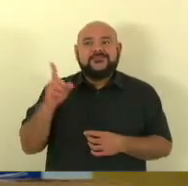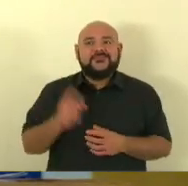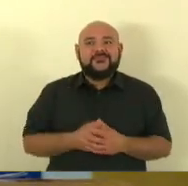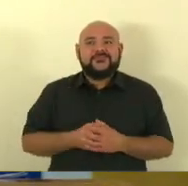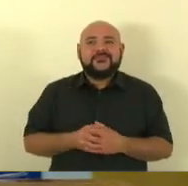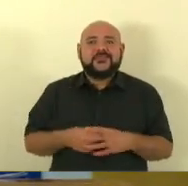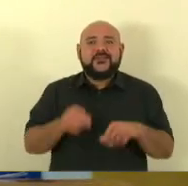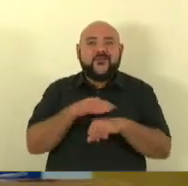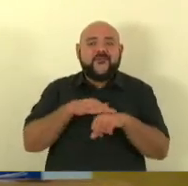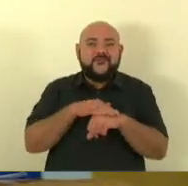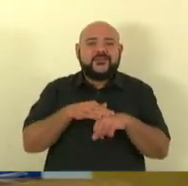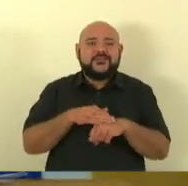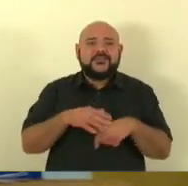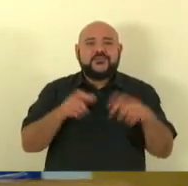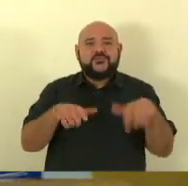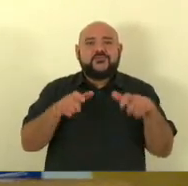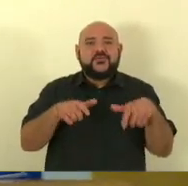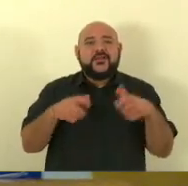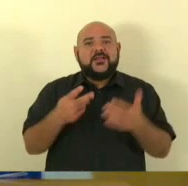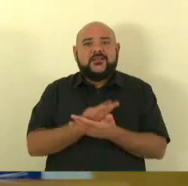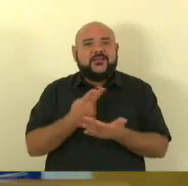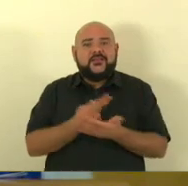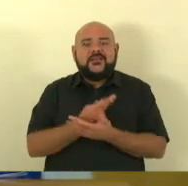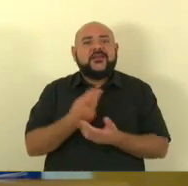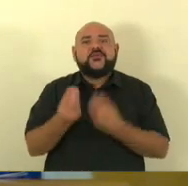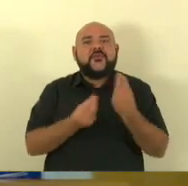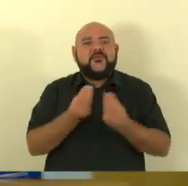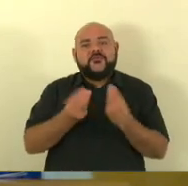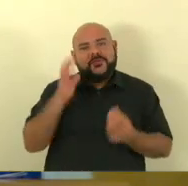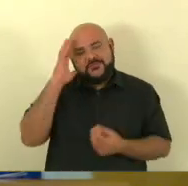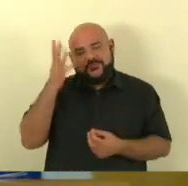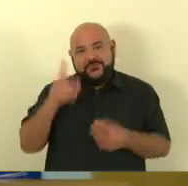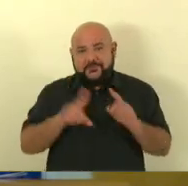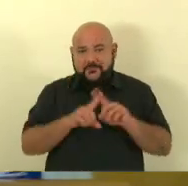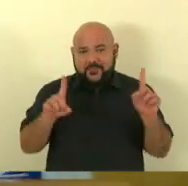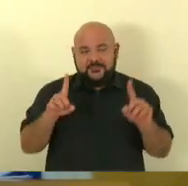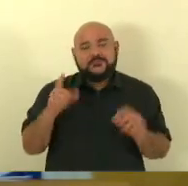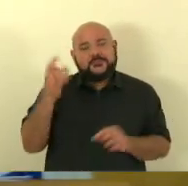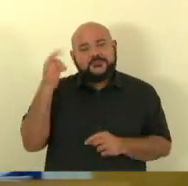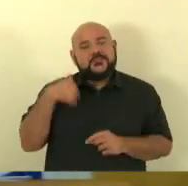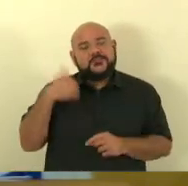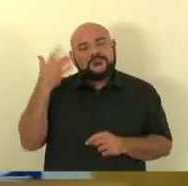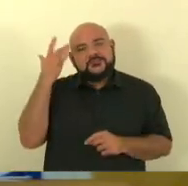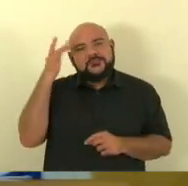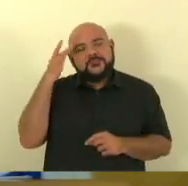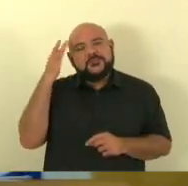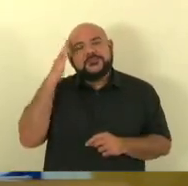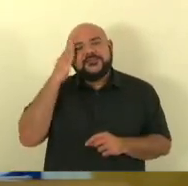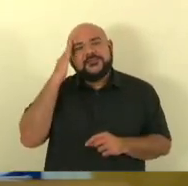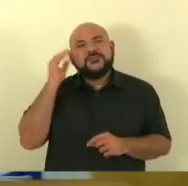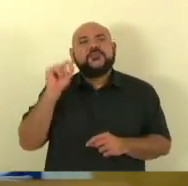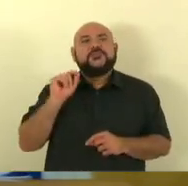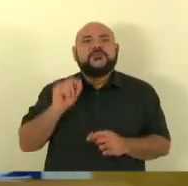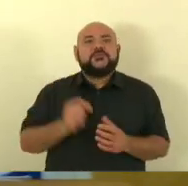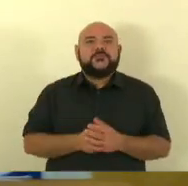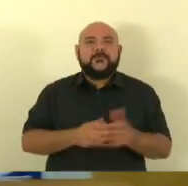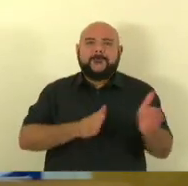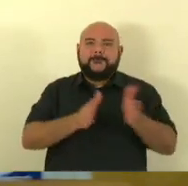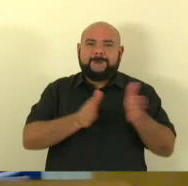lugar nenhum então eu entendi o seguinte foi na época do Paulo Artung